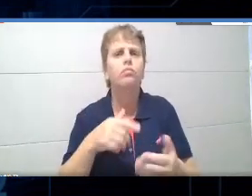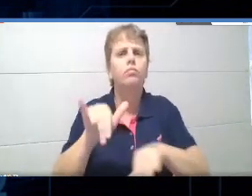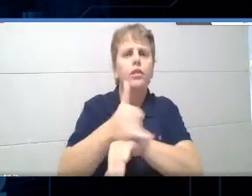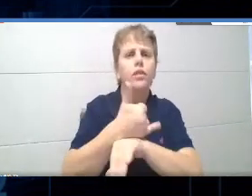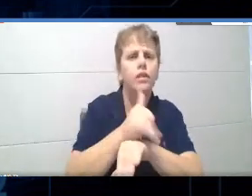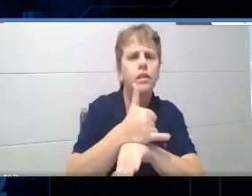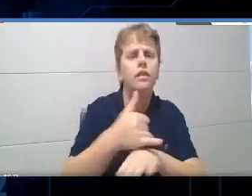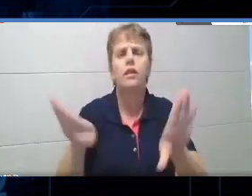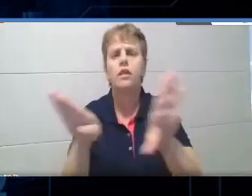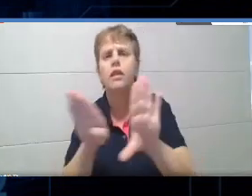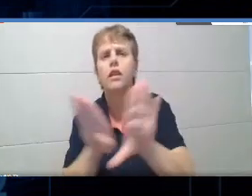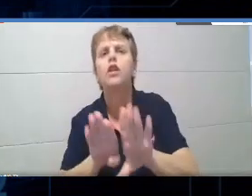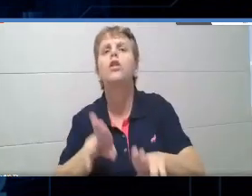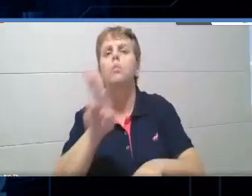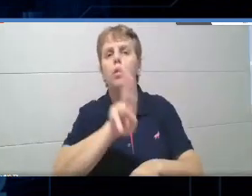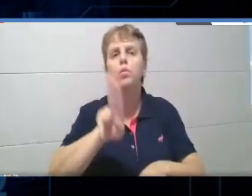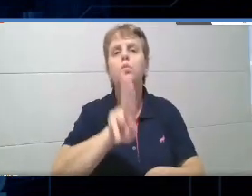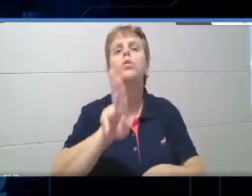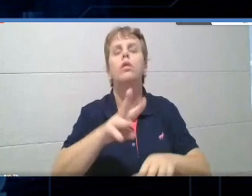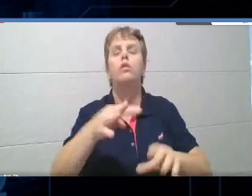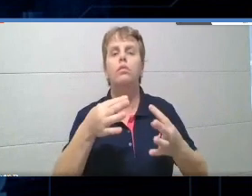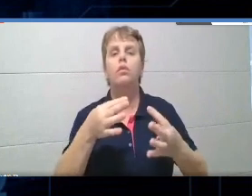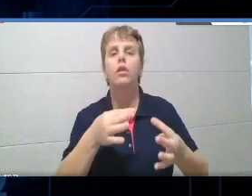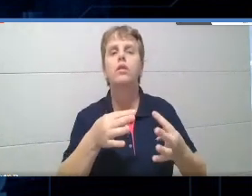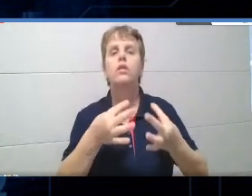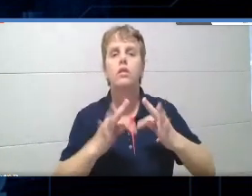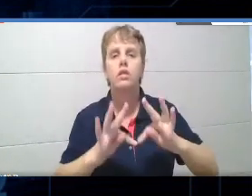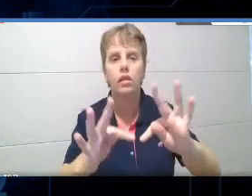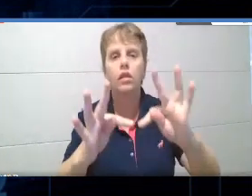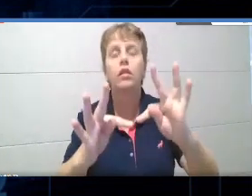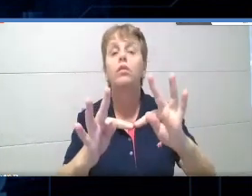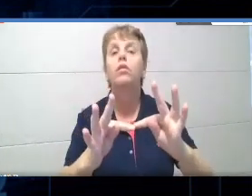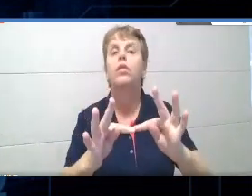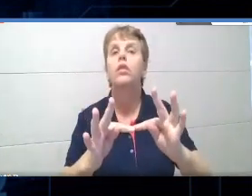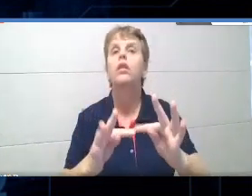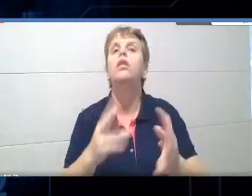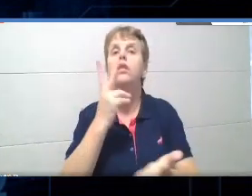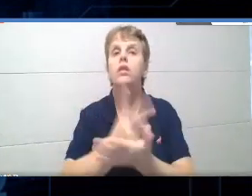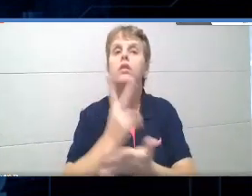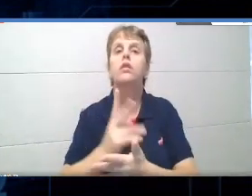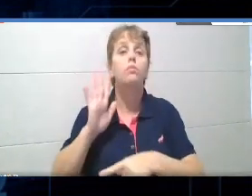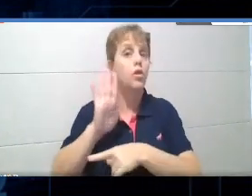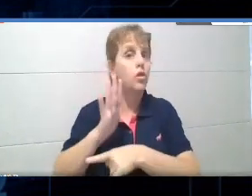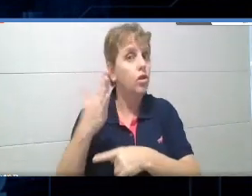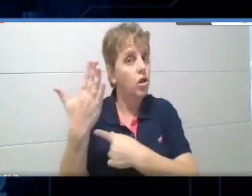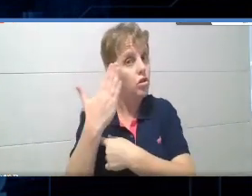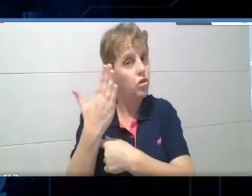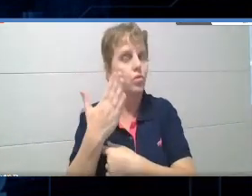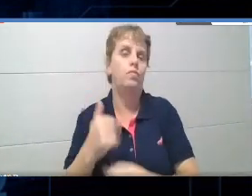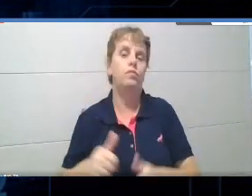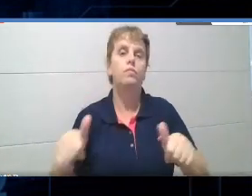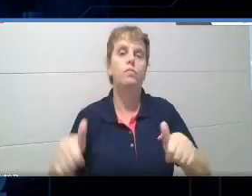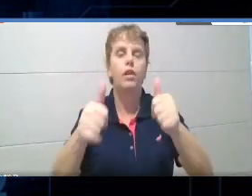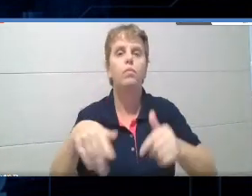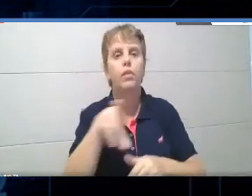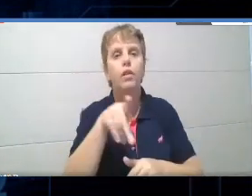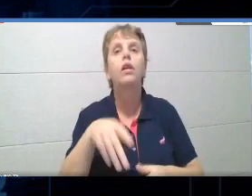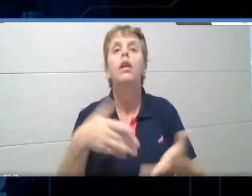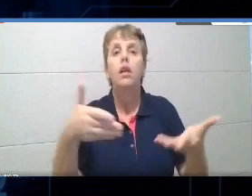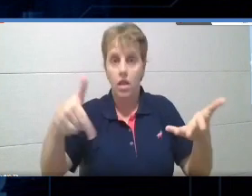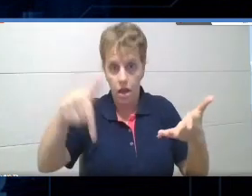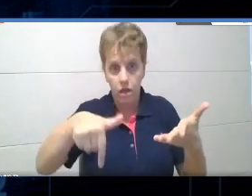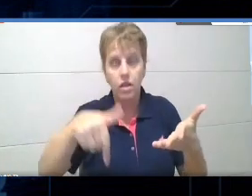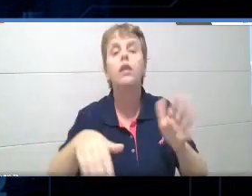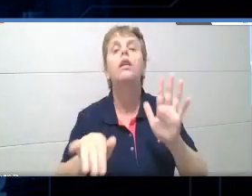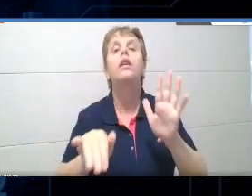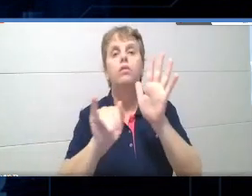nossas tecnologias que cada vez mais vem colaborando para isso. E aí, nós aqui do SESI e SENAI, né,